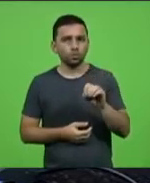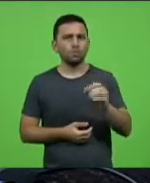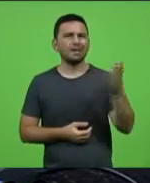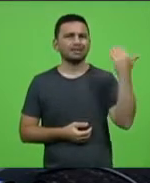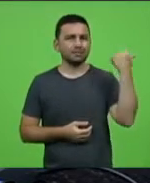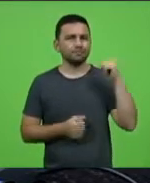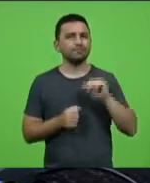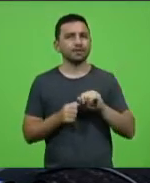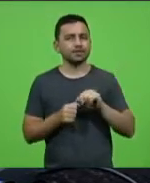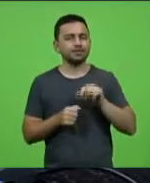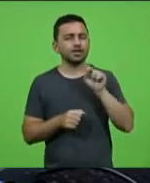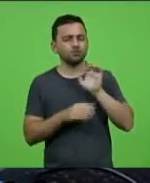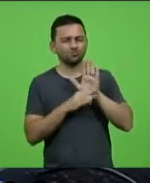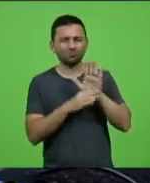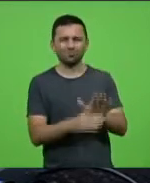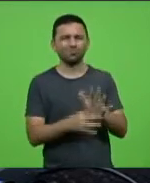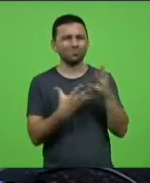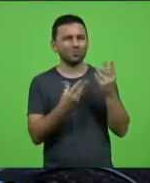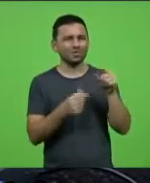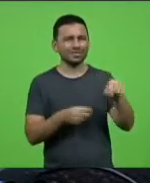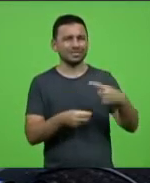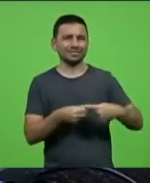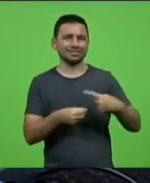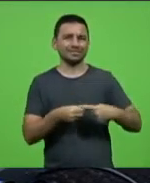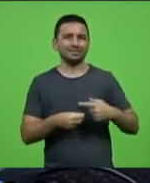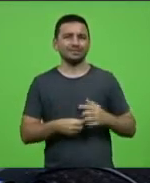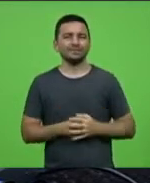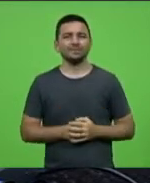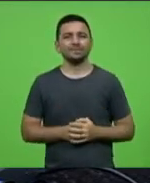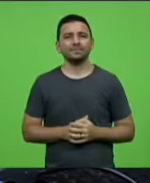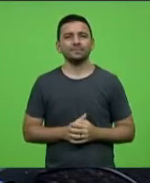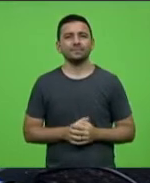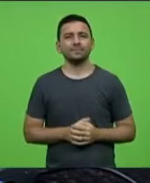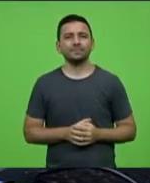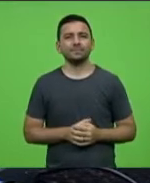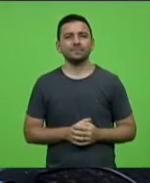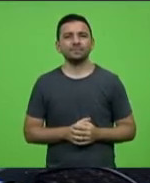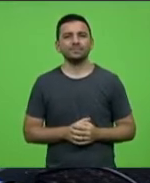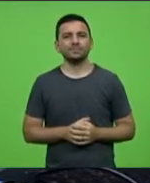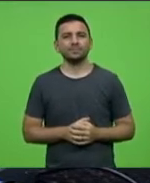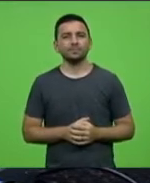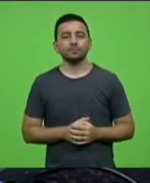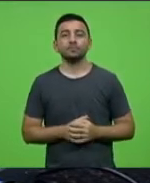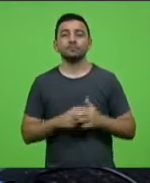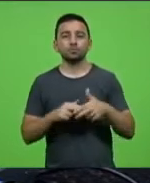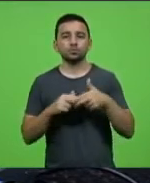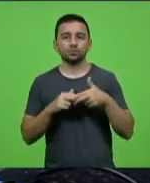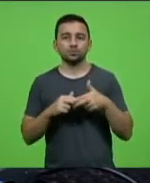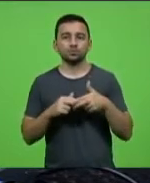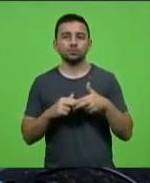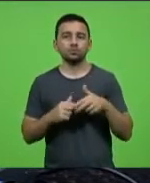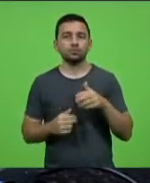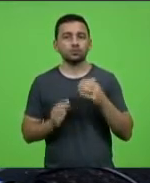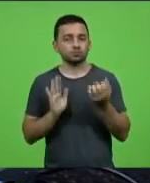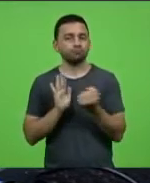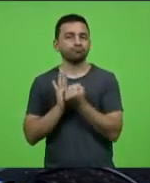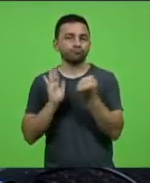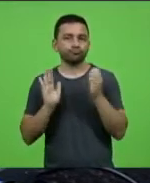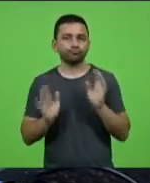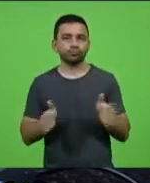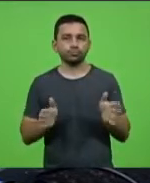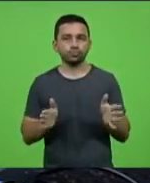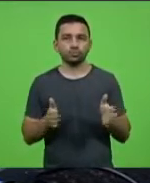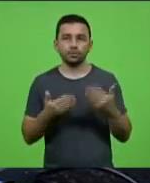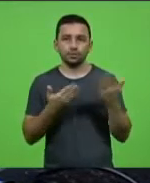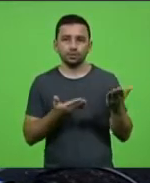por aquela cidade. Dois minutos, deputado, para concluir. Por isso, fica o registro. Deputado